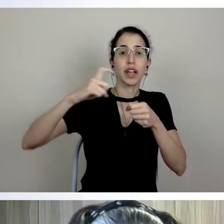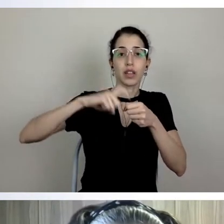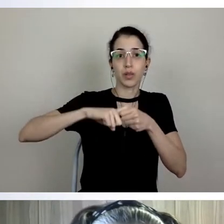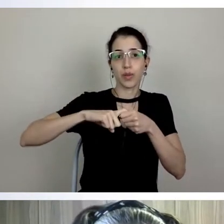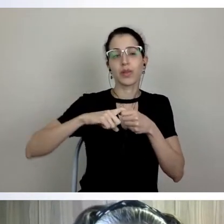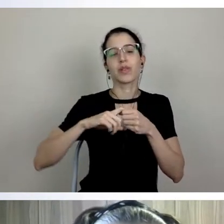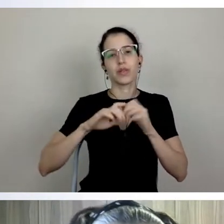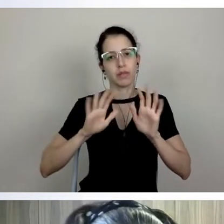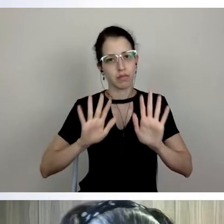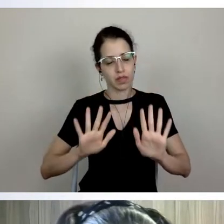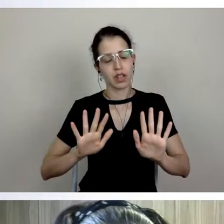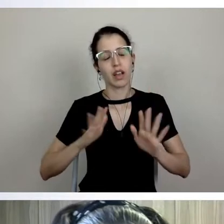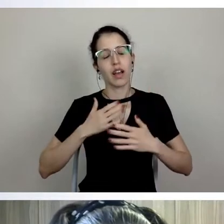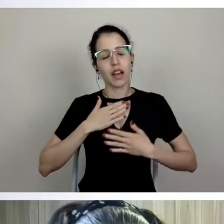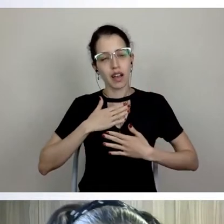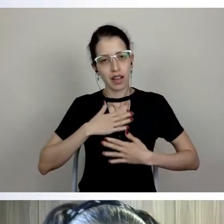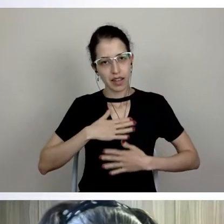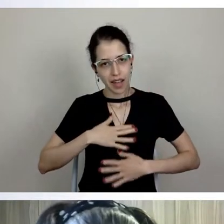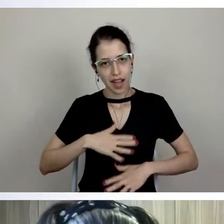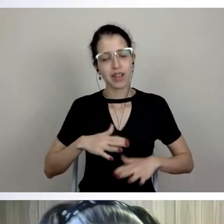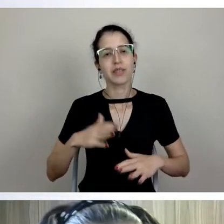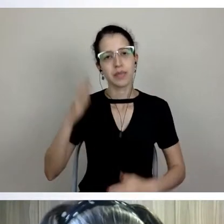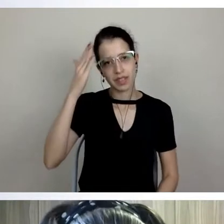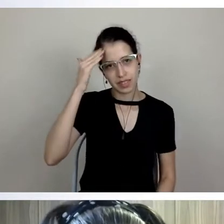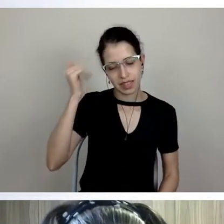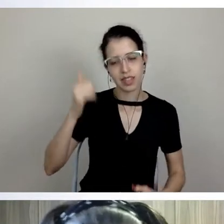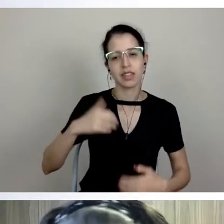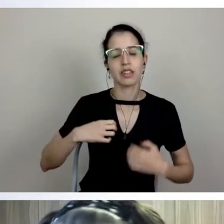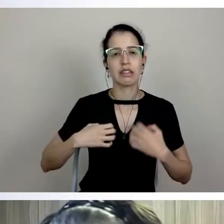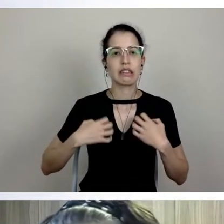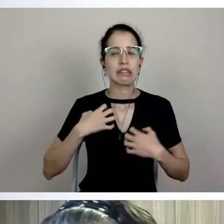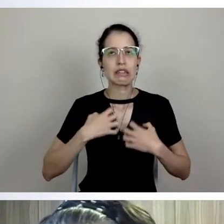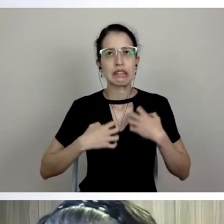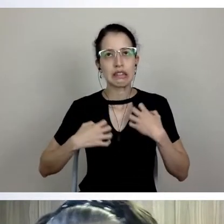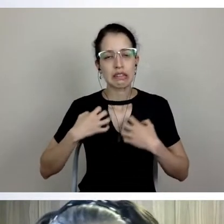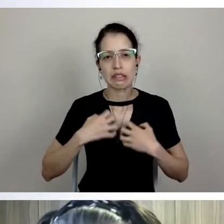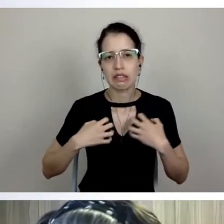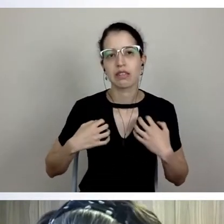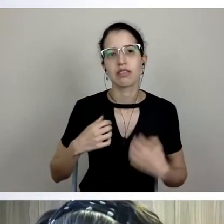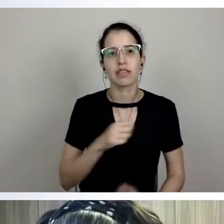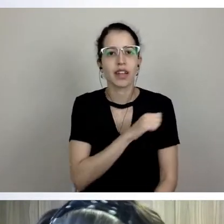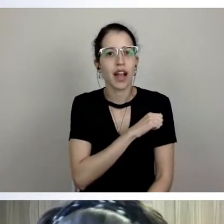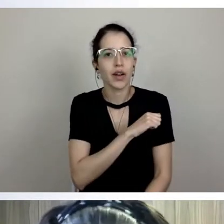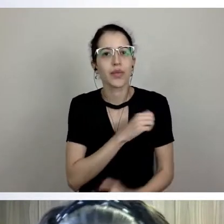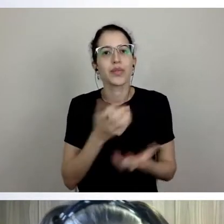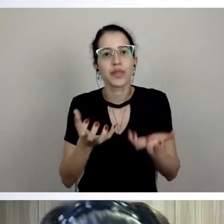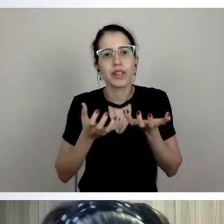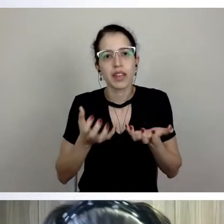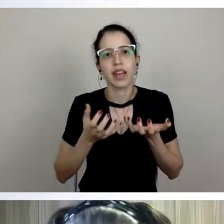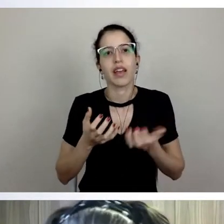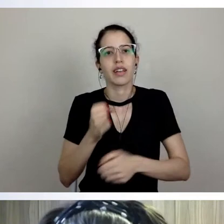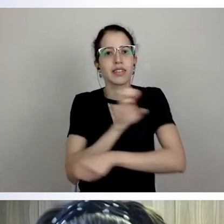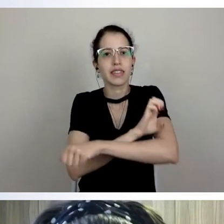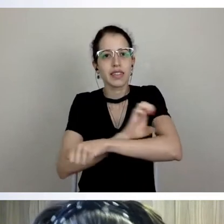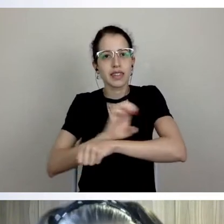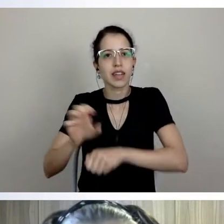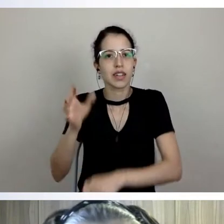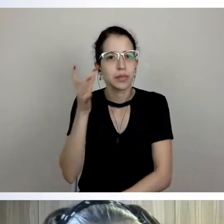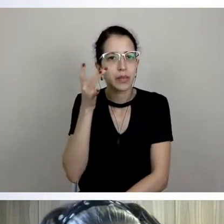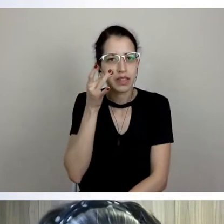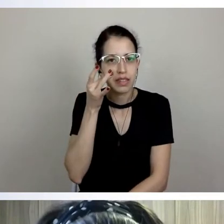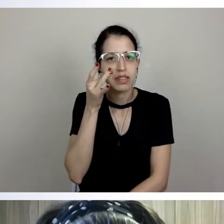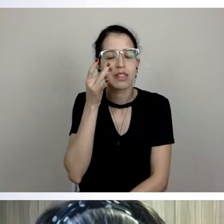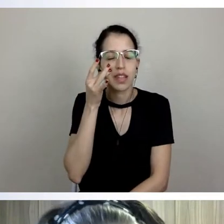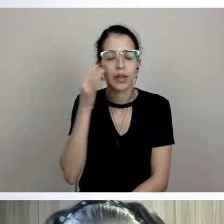muito grande daqueles que ou já estavam ou queriam estar em estágio presencial, já nos comentários aqui, também na live, esse é o tema